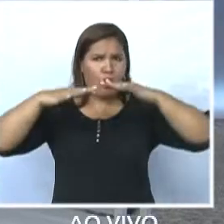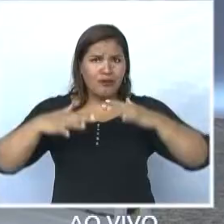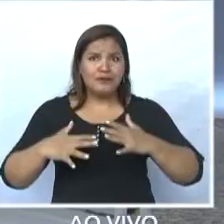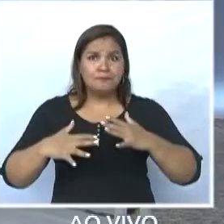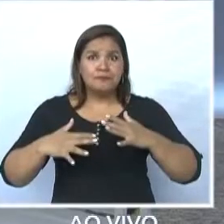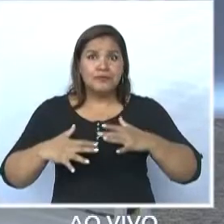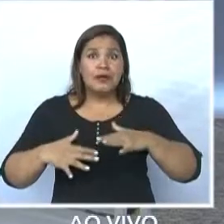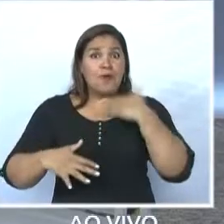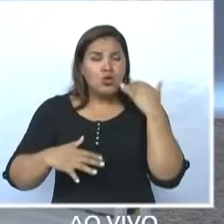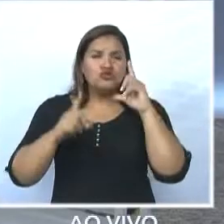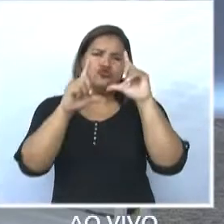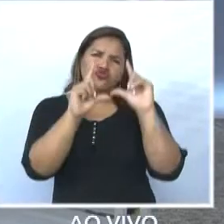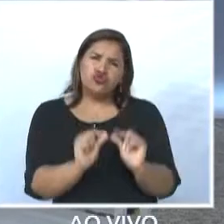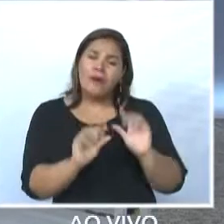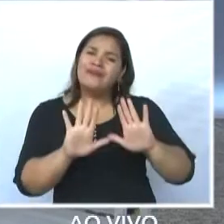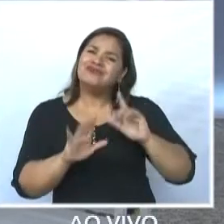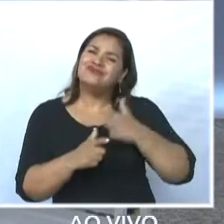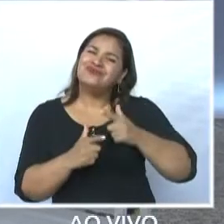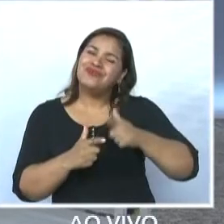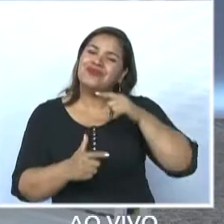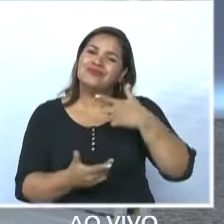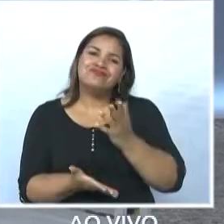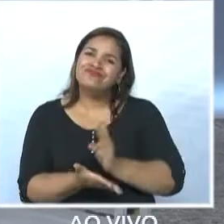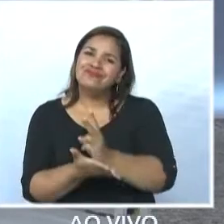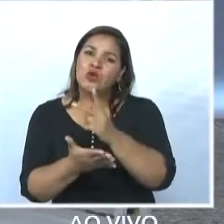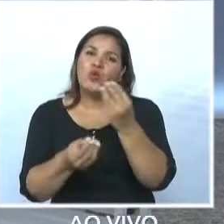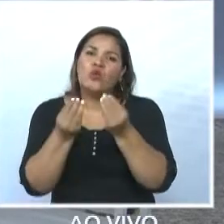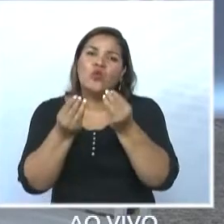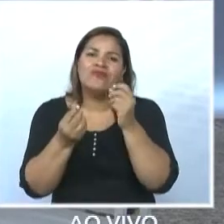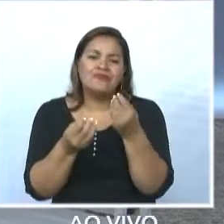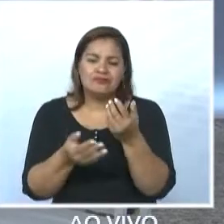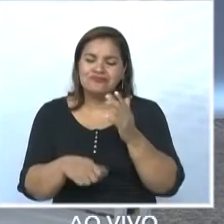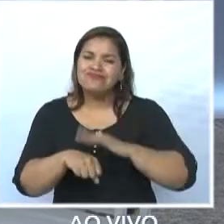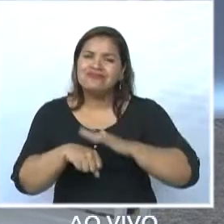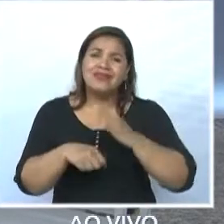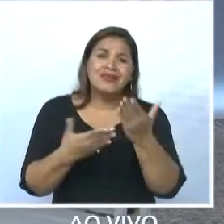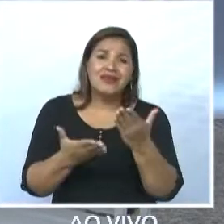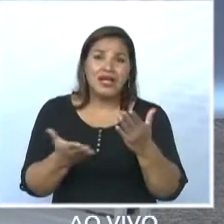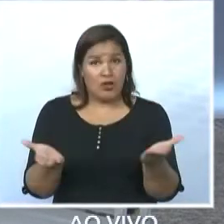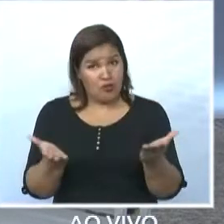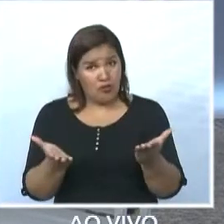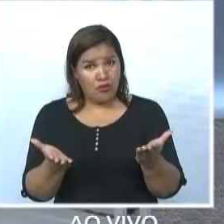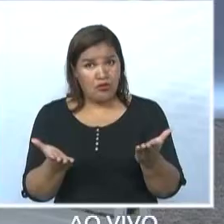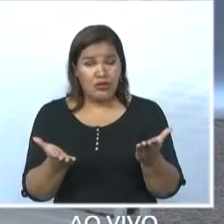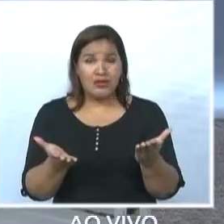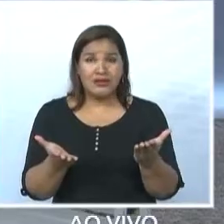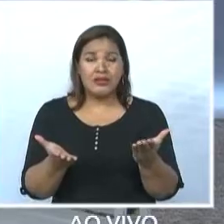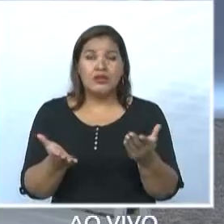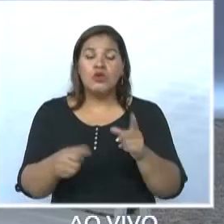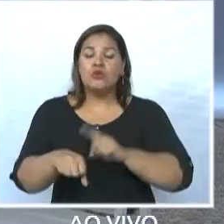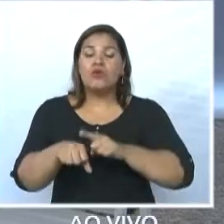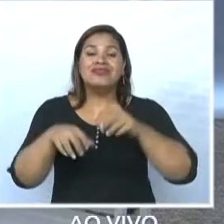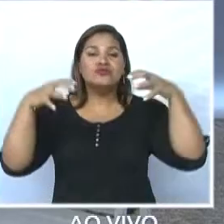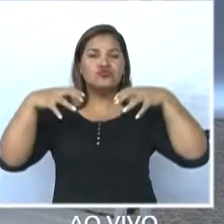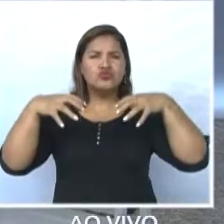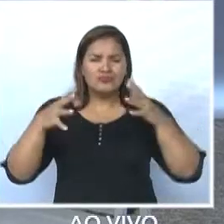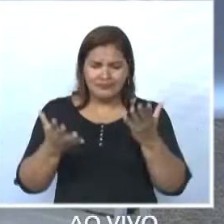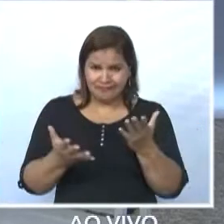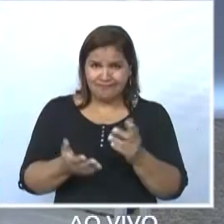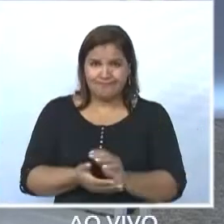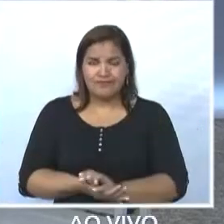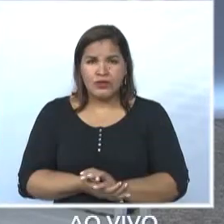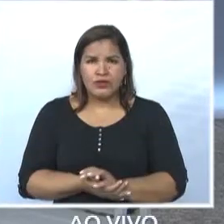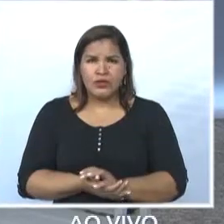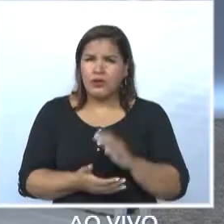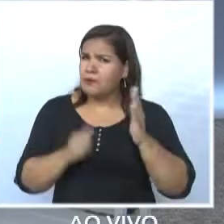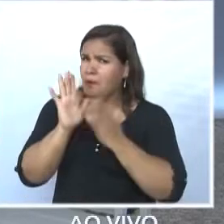mas o problema segue. O que fazer, então, sobre essa questão da enchente? Ainda mais agora, estamos chegando a esse período de uma chuva mais intensa. Tem alguma proposta